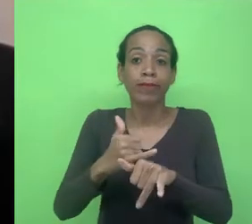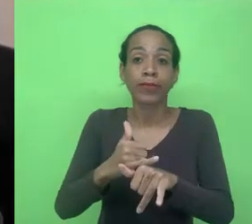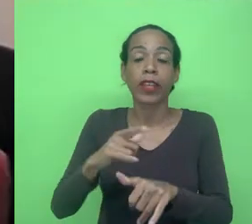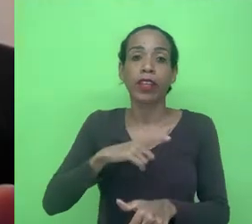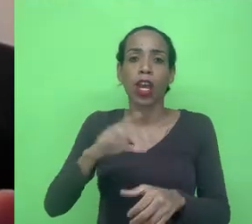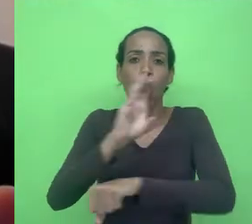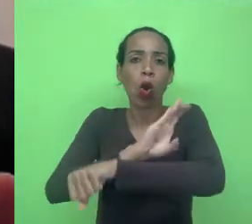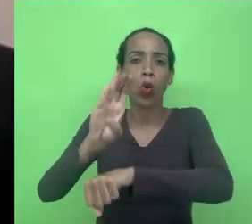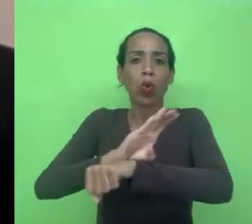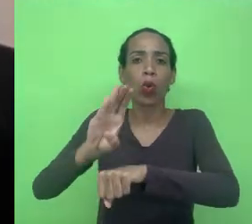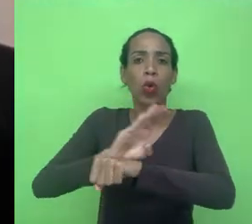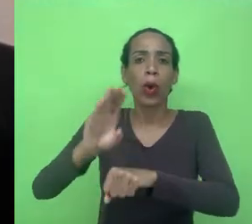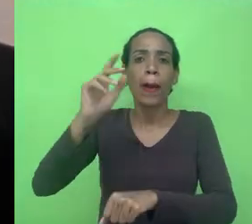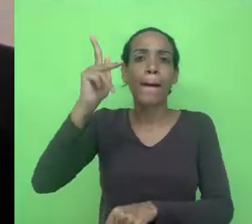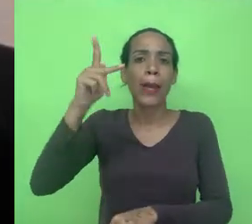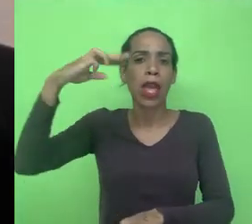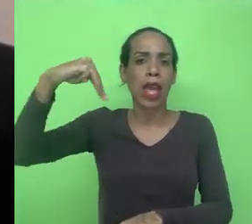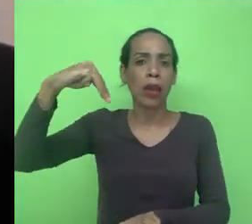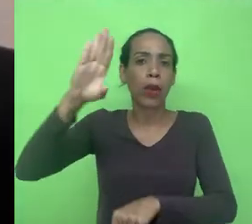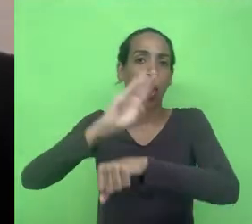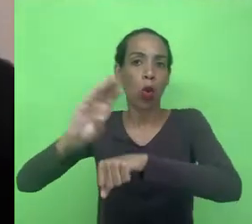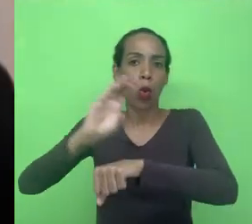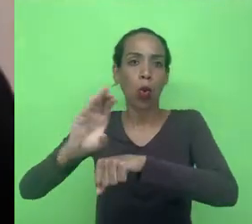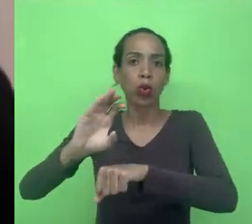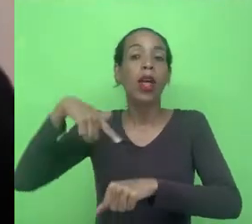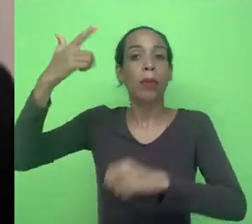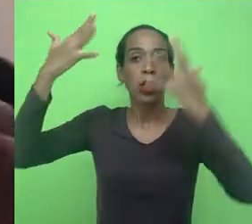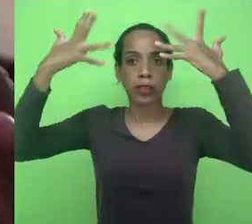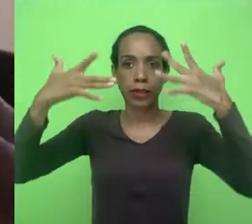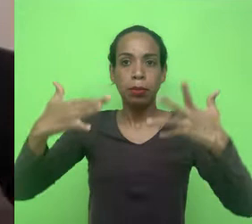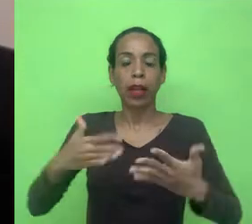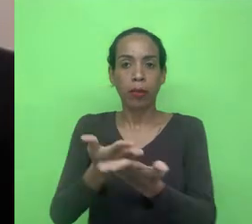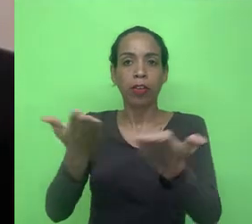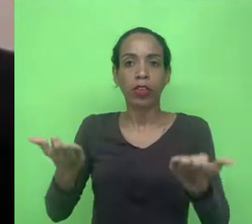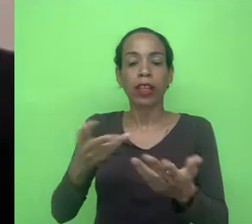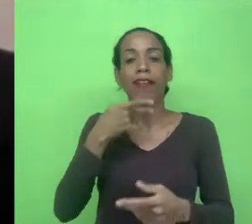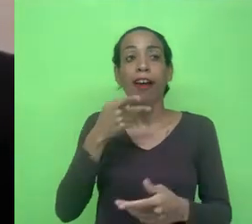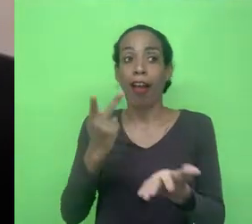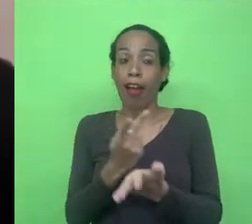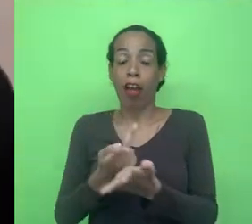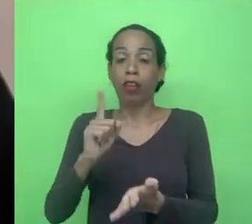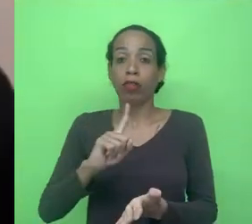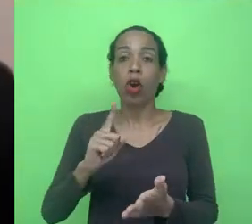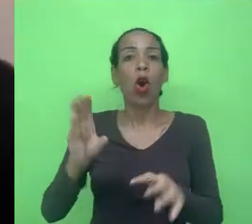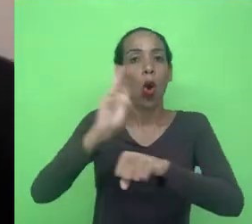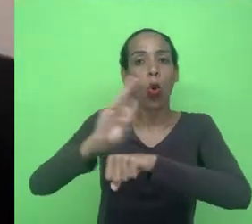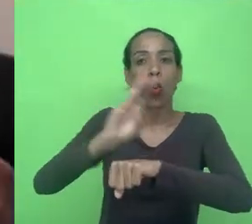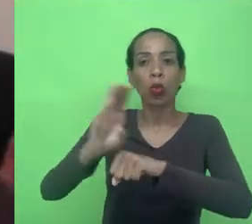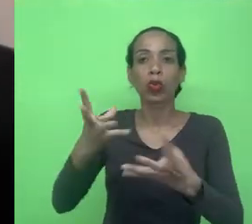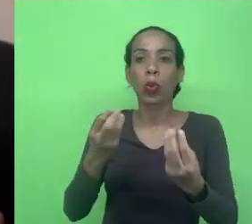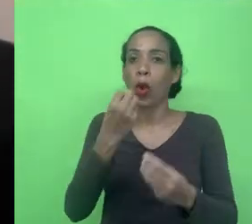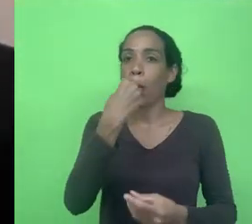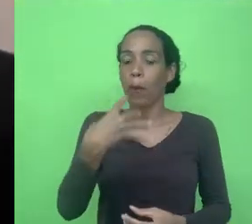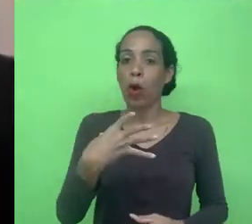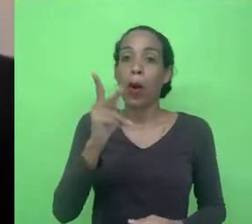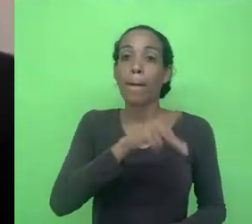não me engano, é PM Cursos. Depois ela vai explicar direitinho qual é o curso, para eu não falar errado aqui, mas é um curso de muito sucesso aqui no Rio de Janeiro. é